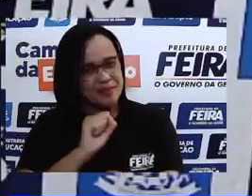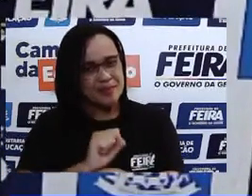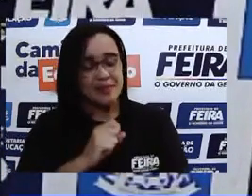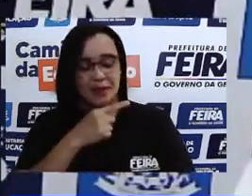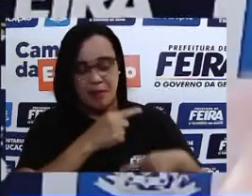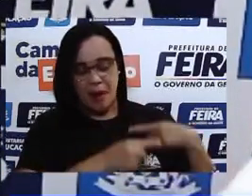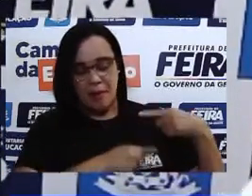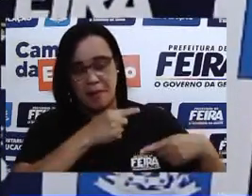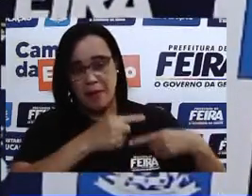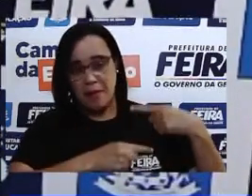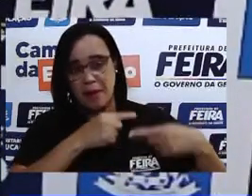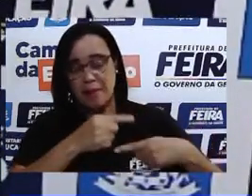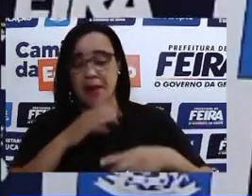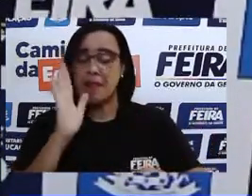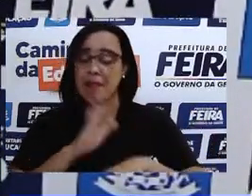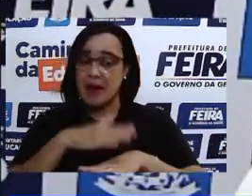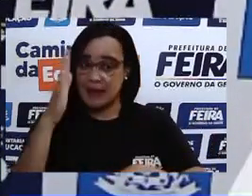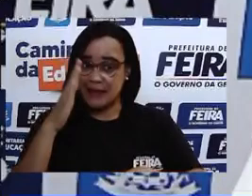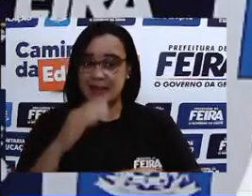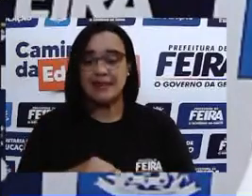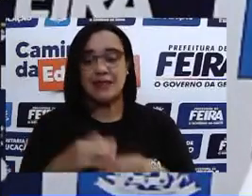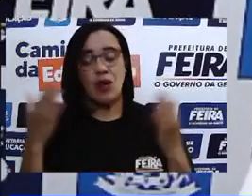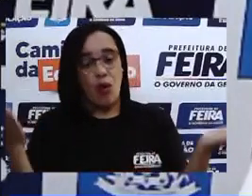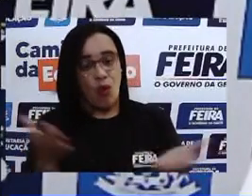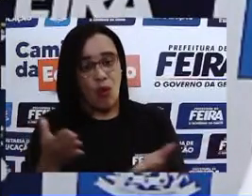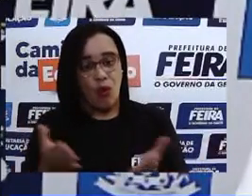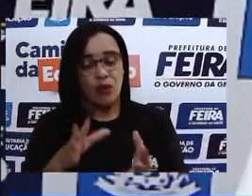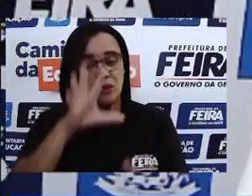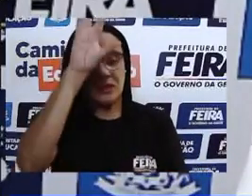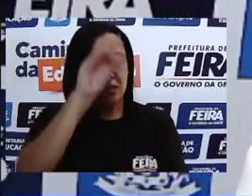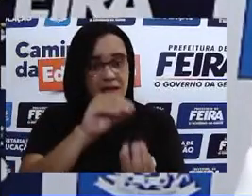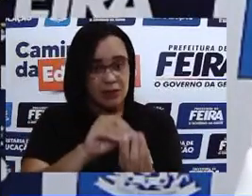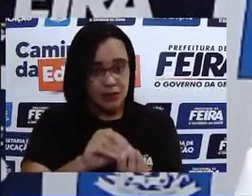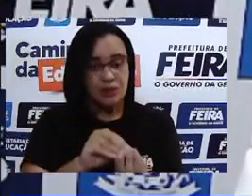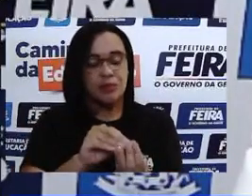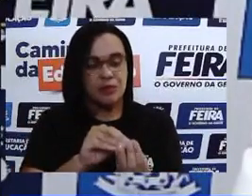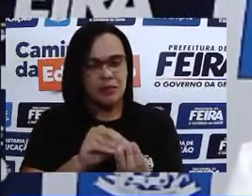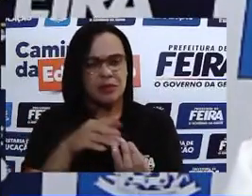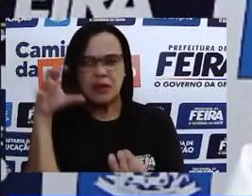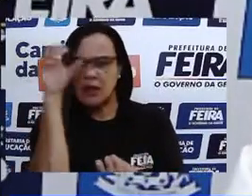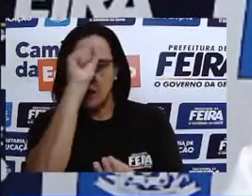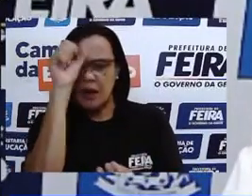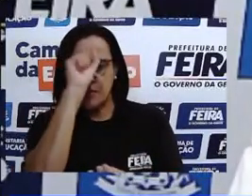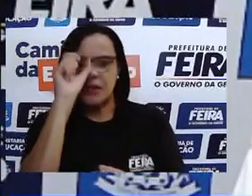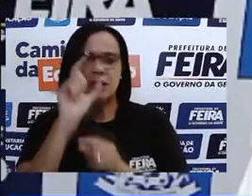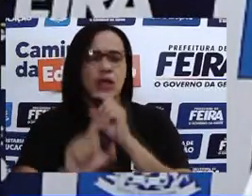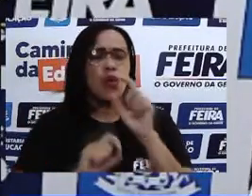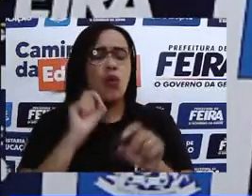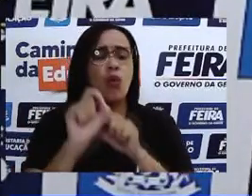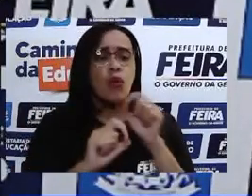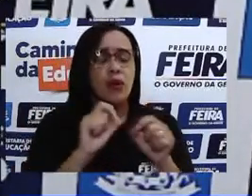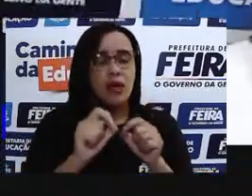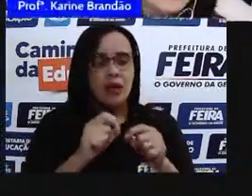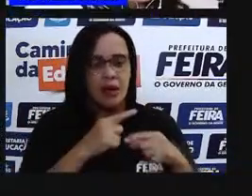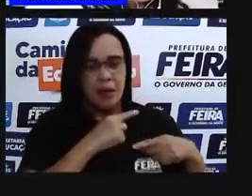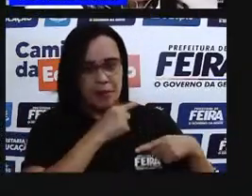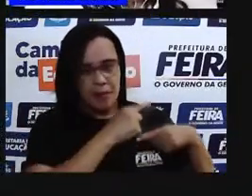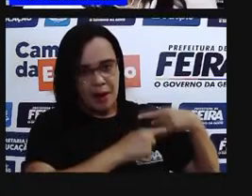vai ver um pouco mais. Só que hoje, para a gente resumir a nossa aula, o que que a gente viu até aqui? A gente viu nossa herança